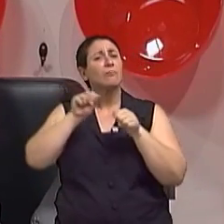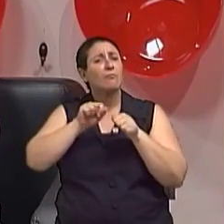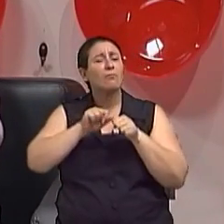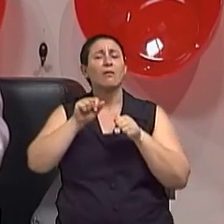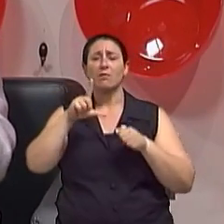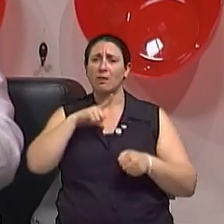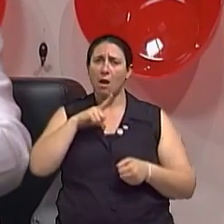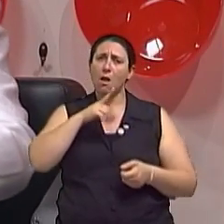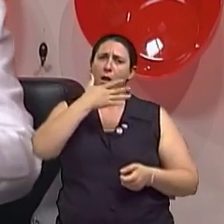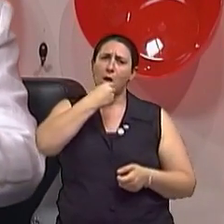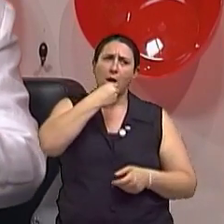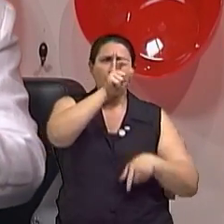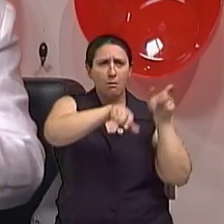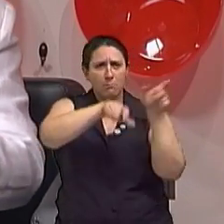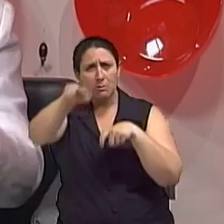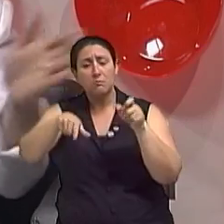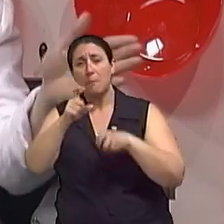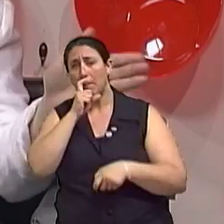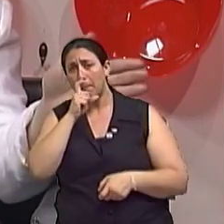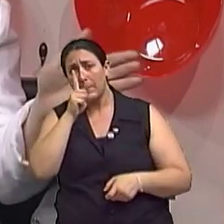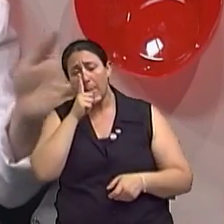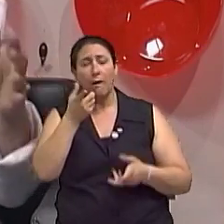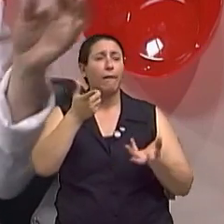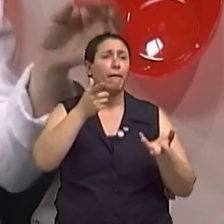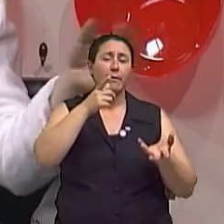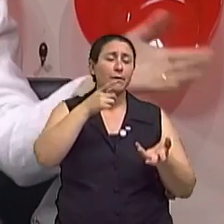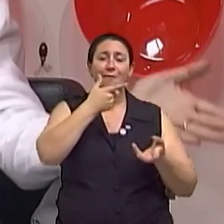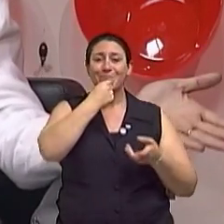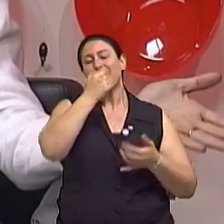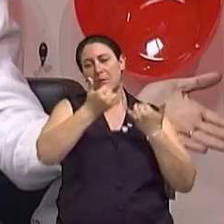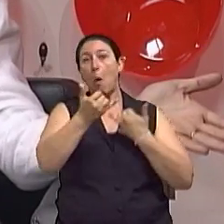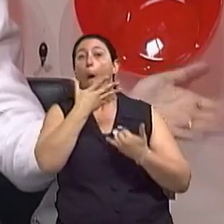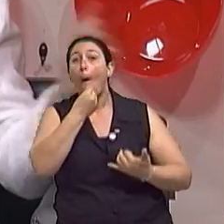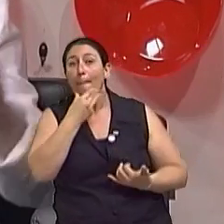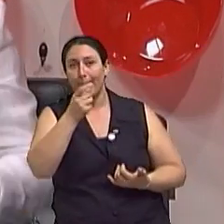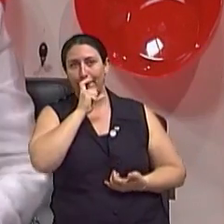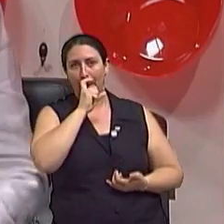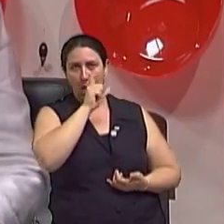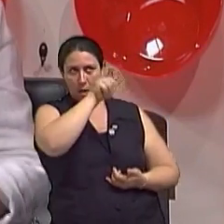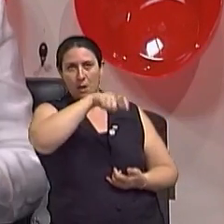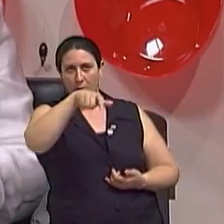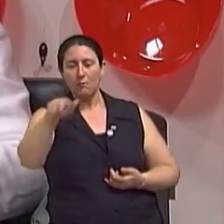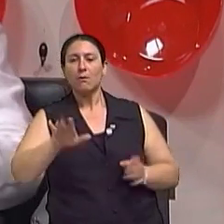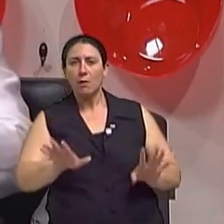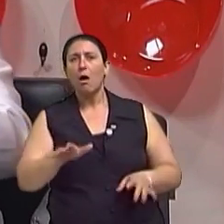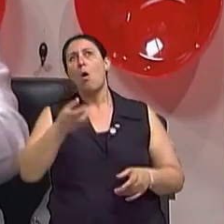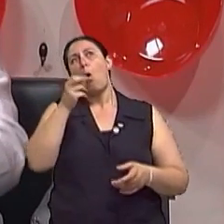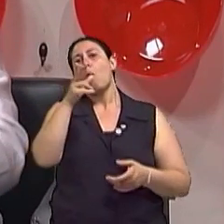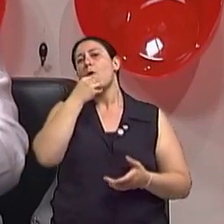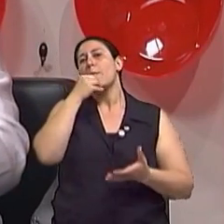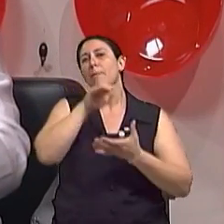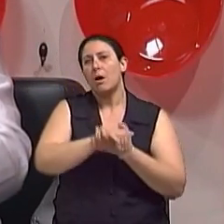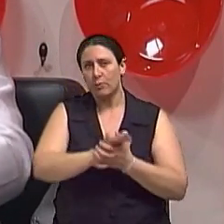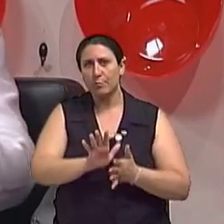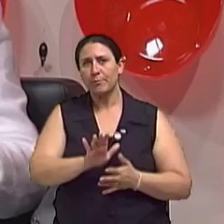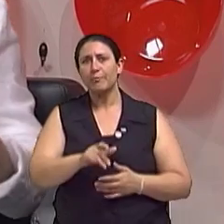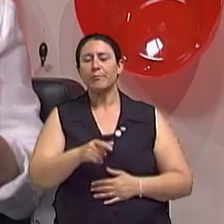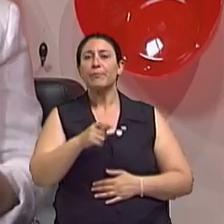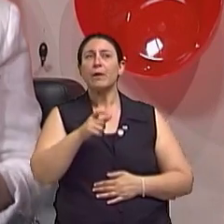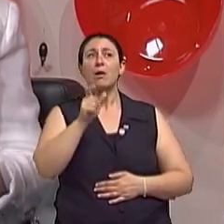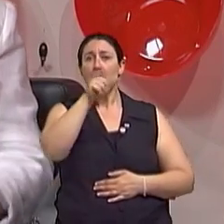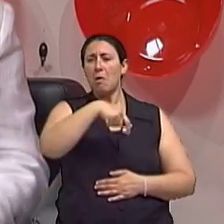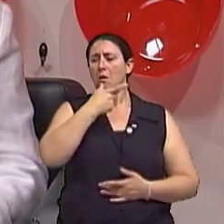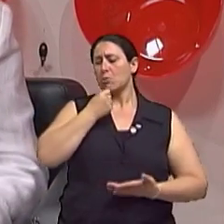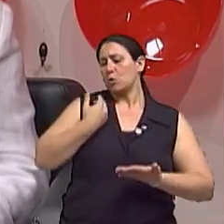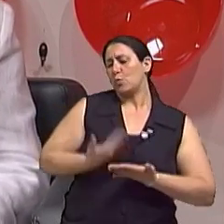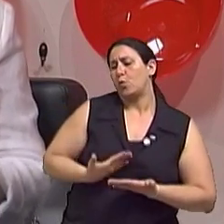pais ou maridos que tiveram ao lado. Marie Curie. Porque ele era o estudioso. Ela